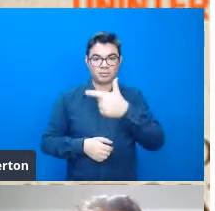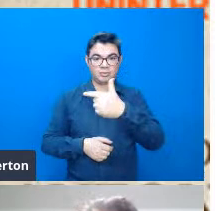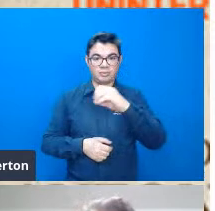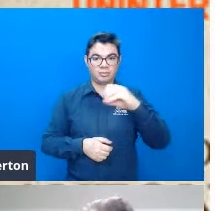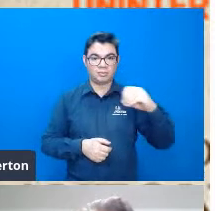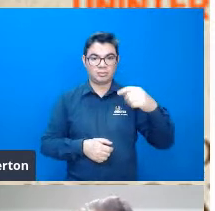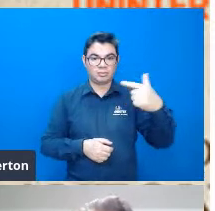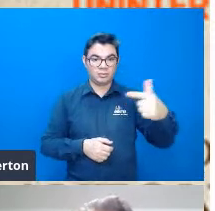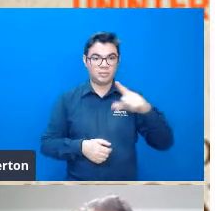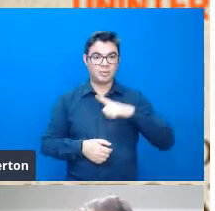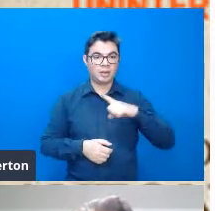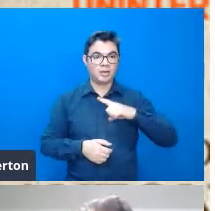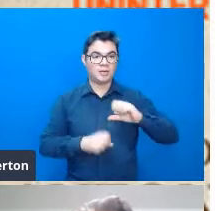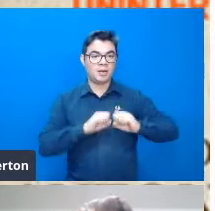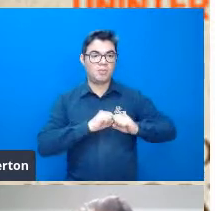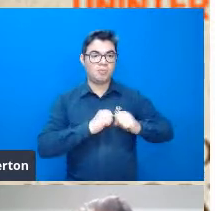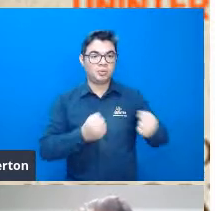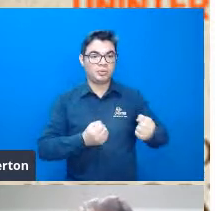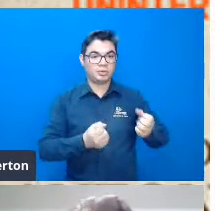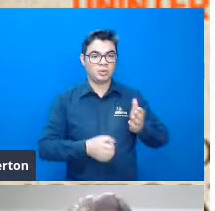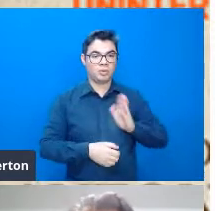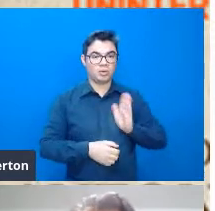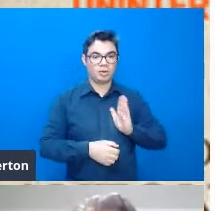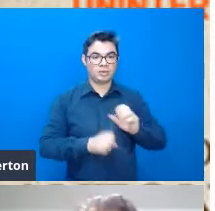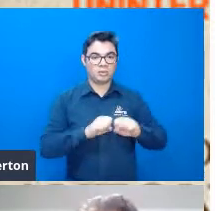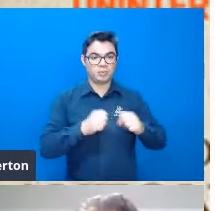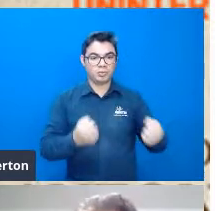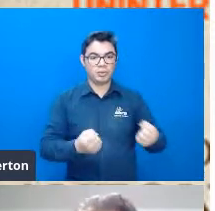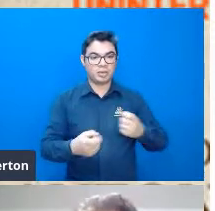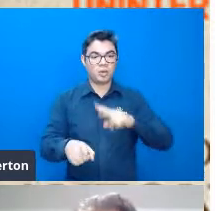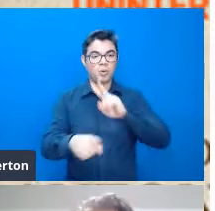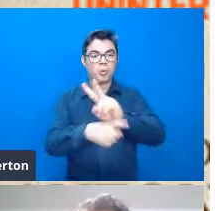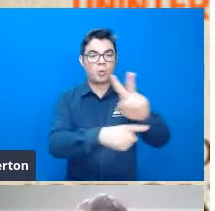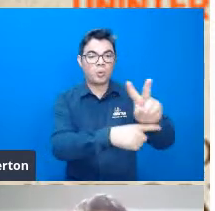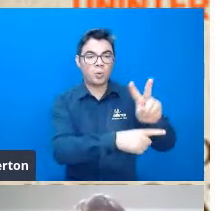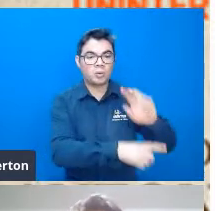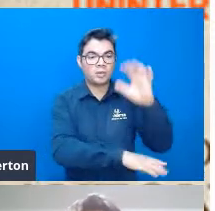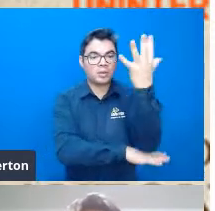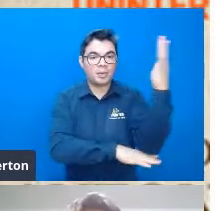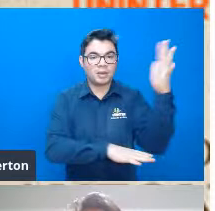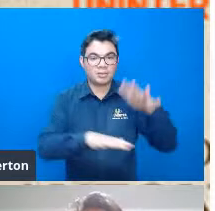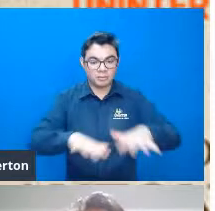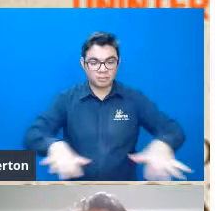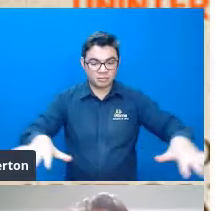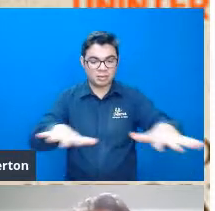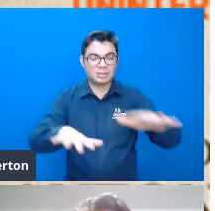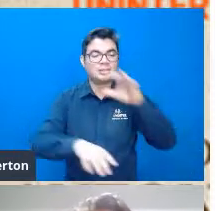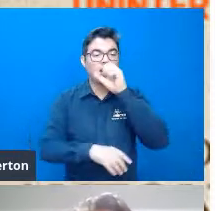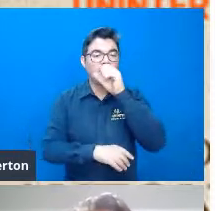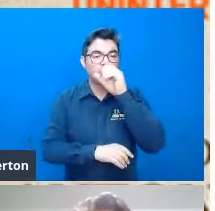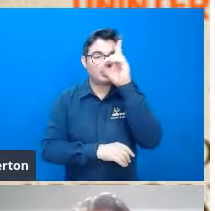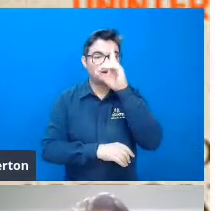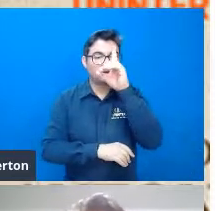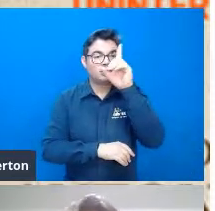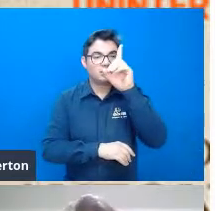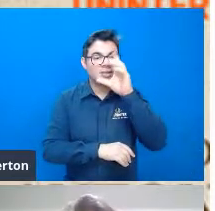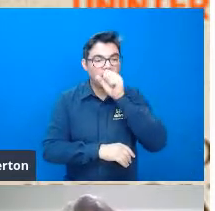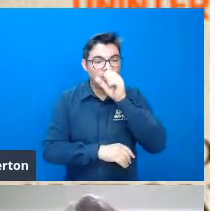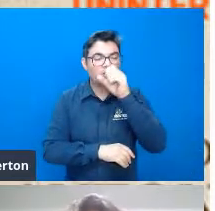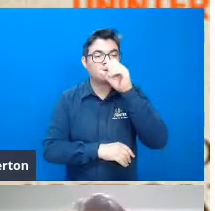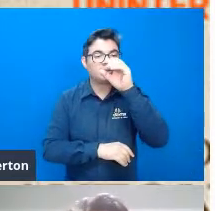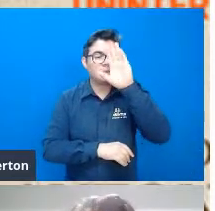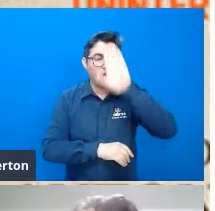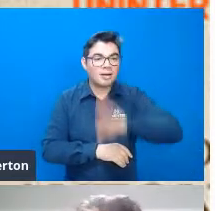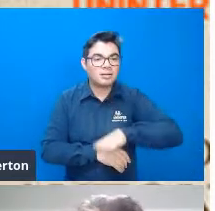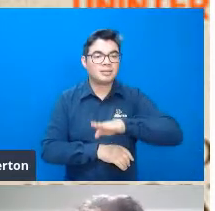cardíaco um infarto enquanto depois de cuidar das plantas do seu jardim num sábado à tarde e como eu havia